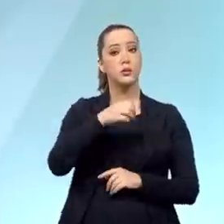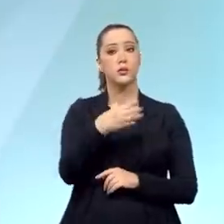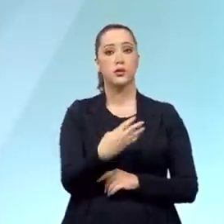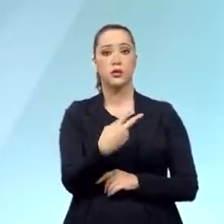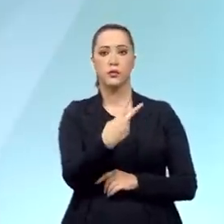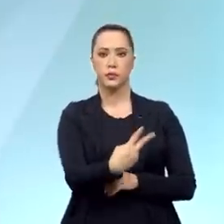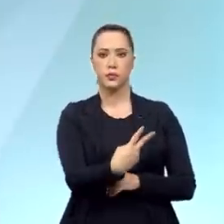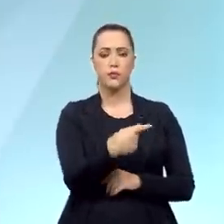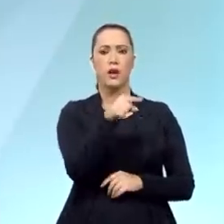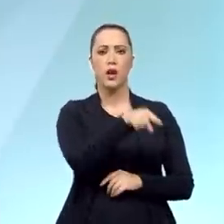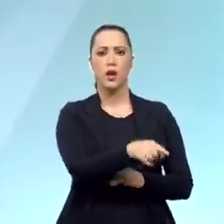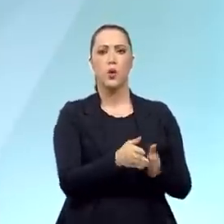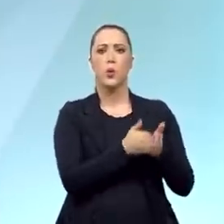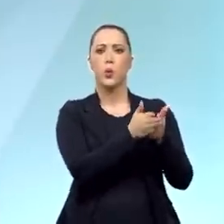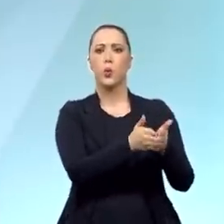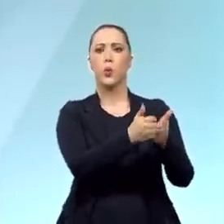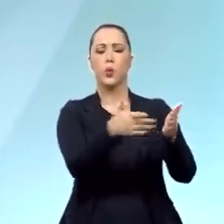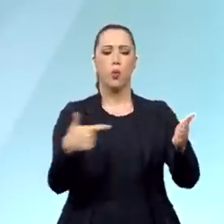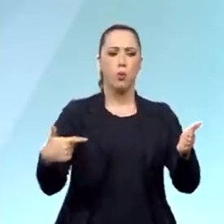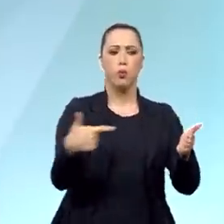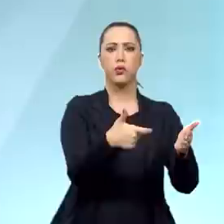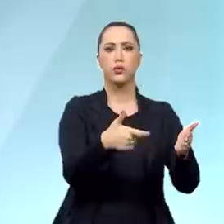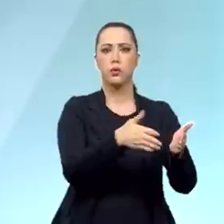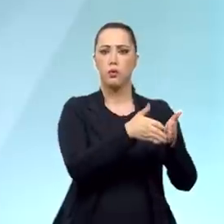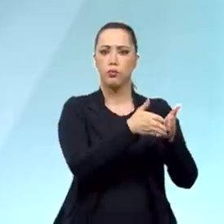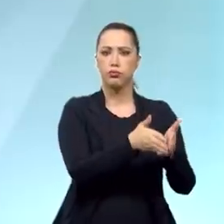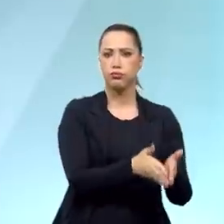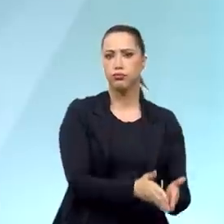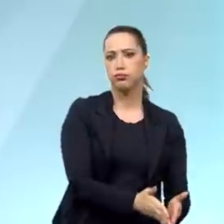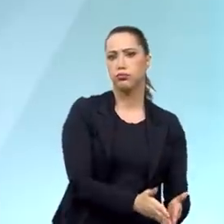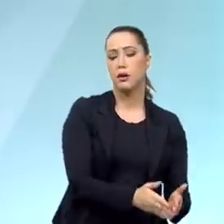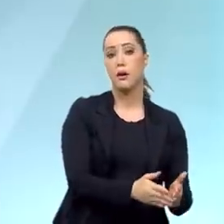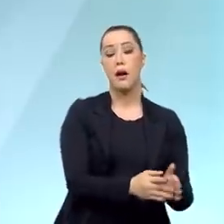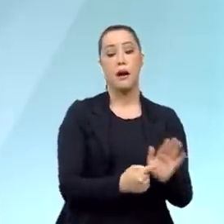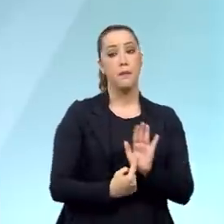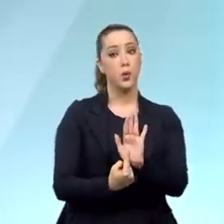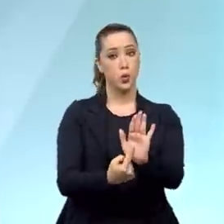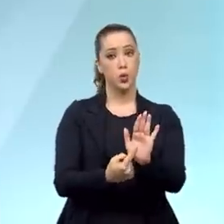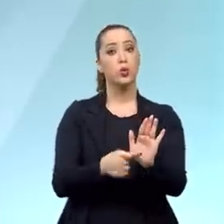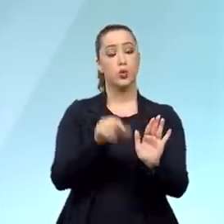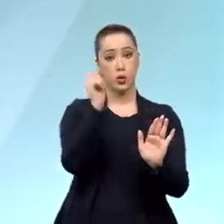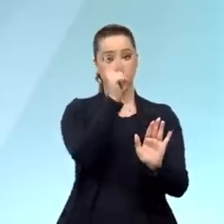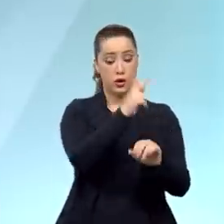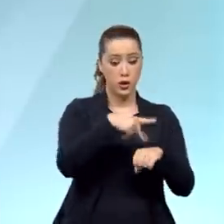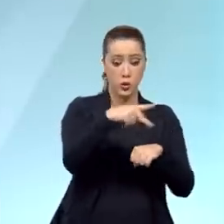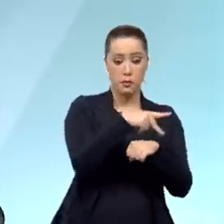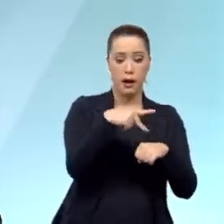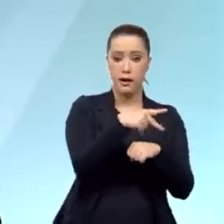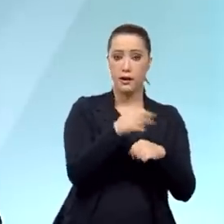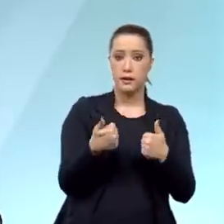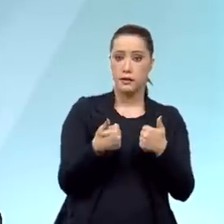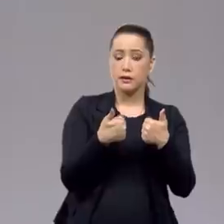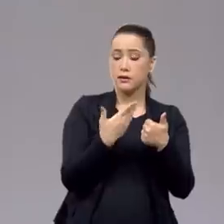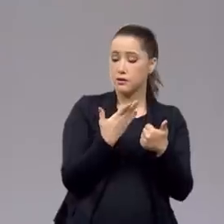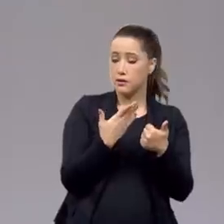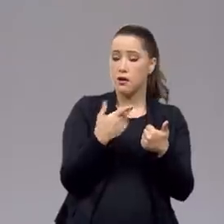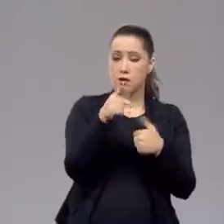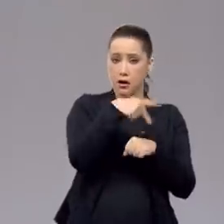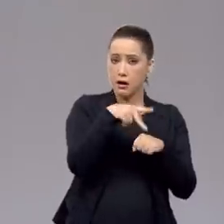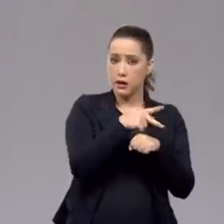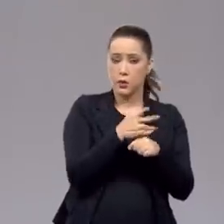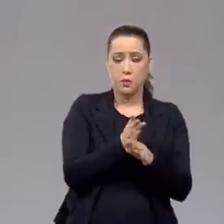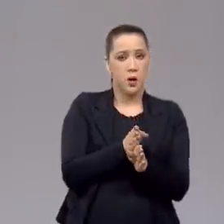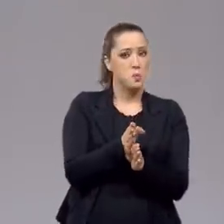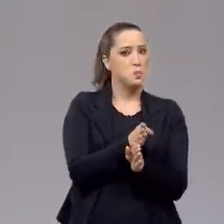afundamento desses navios marcou a agressão dos países do eixo ao Estado brasileiro, até então neutro. Então,